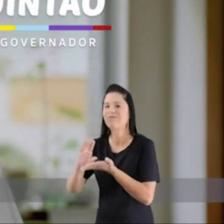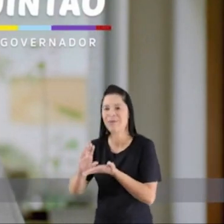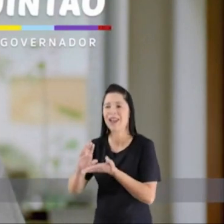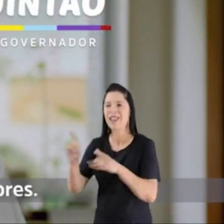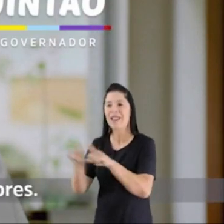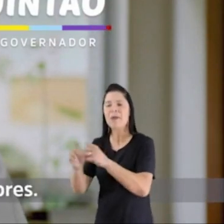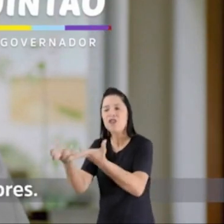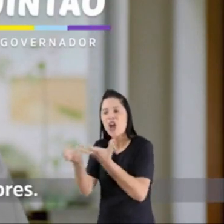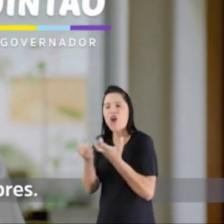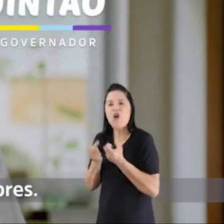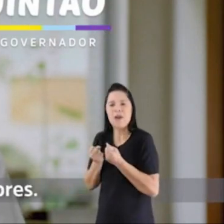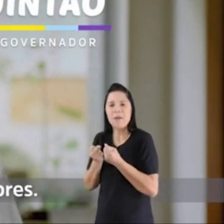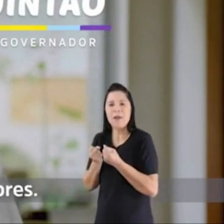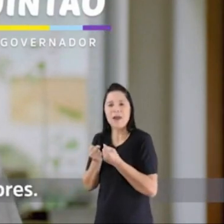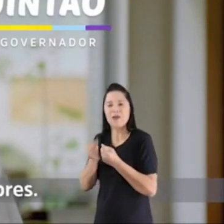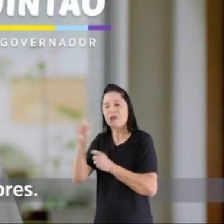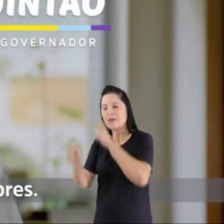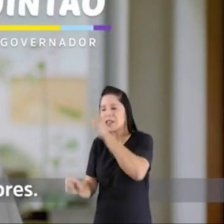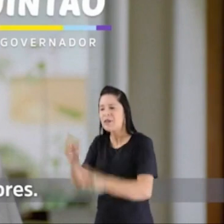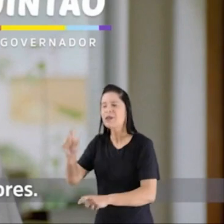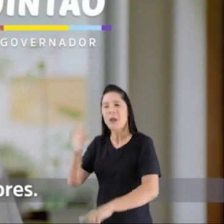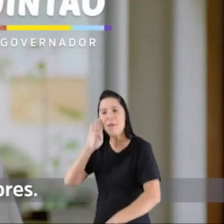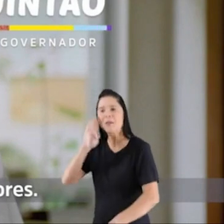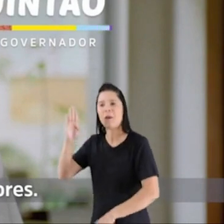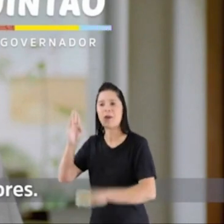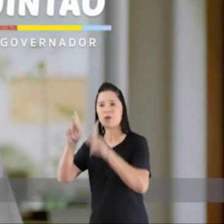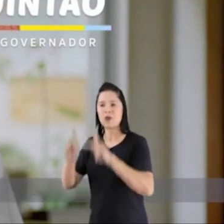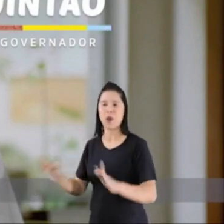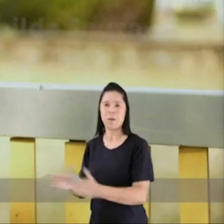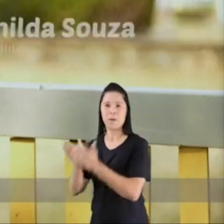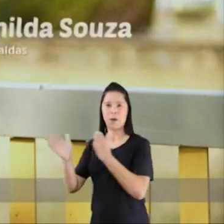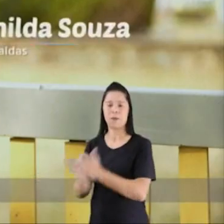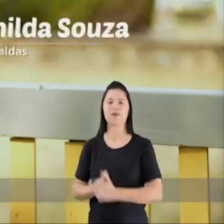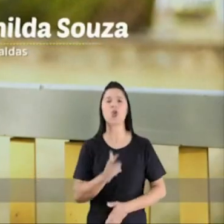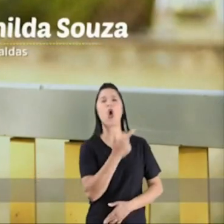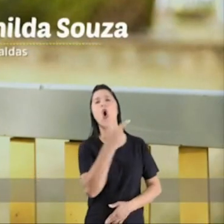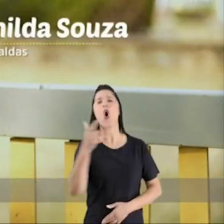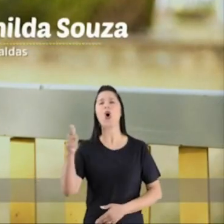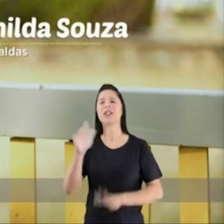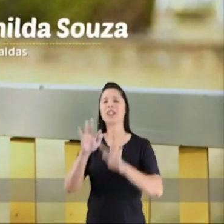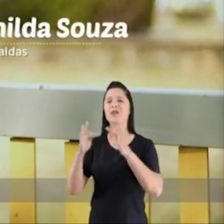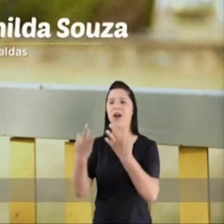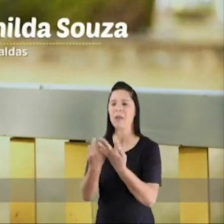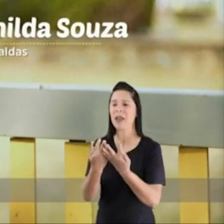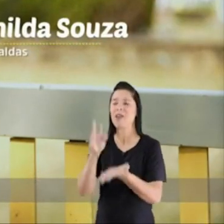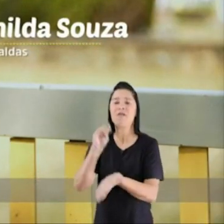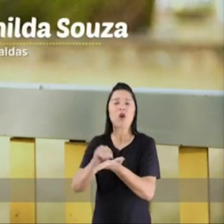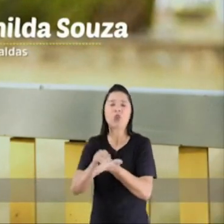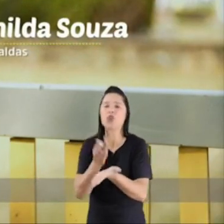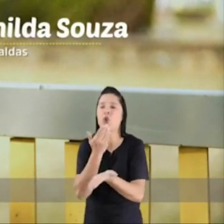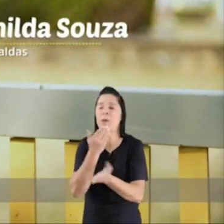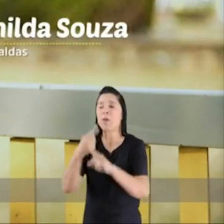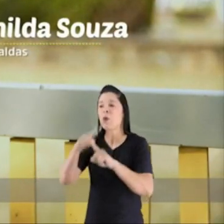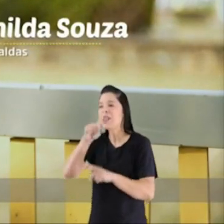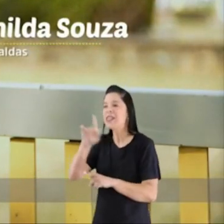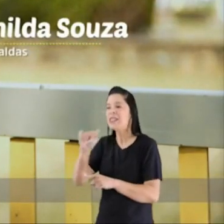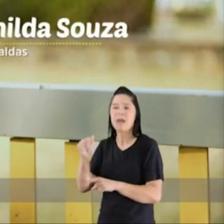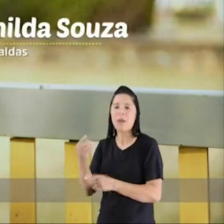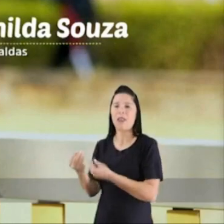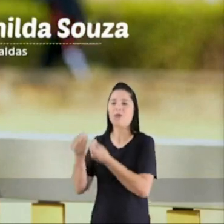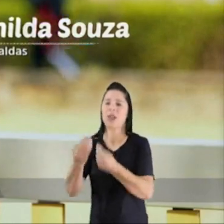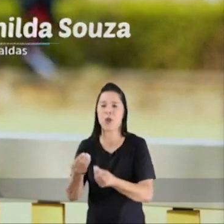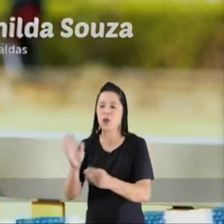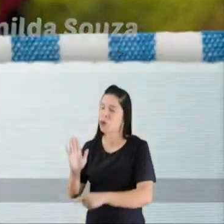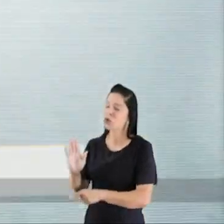de renda e de acolhimento das pessoas mais pobres, né? Quantas outras famílias faltou o comer no prato? Porque o Zema deixou